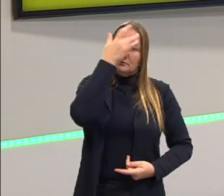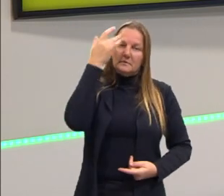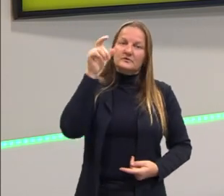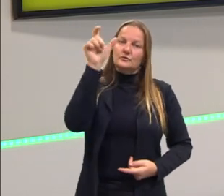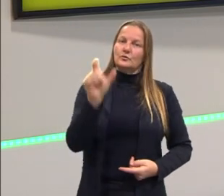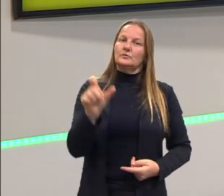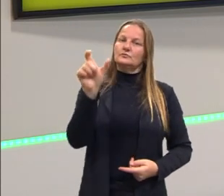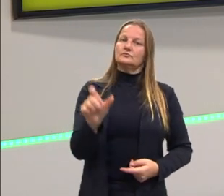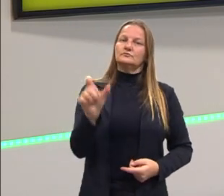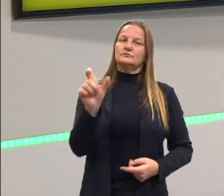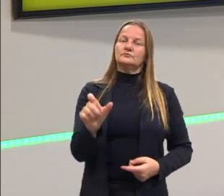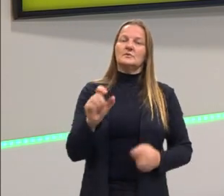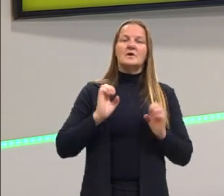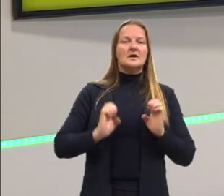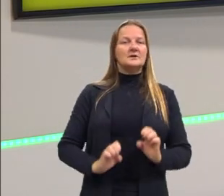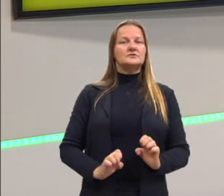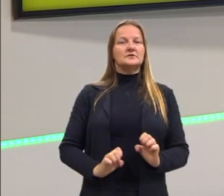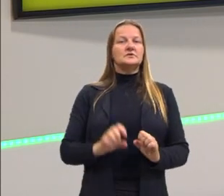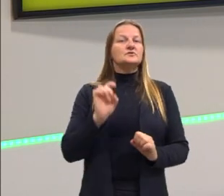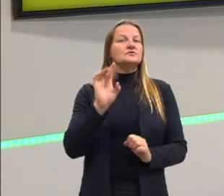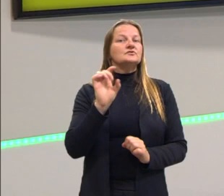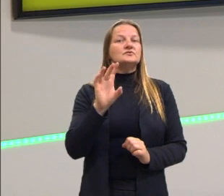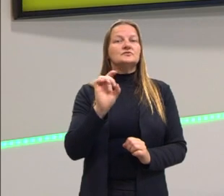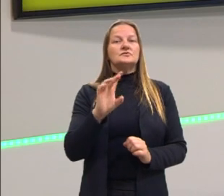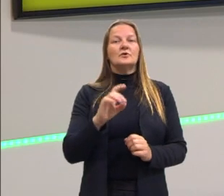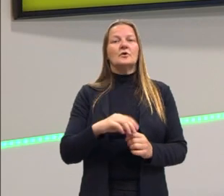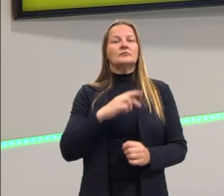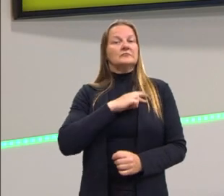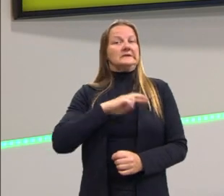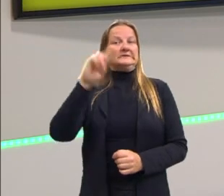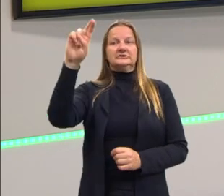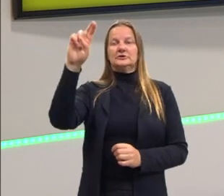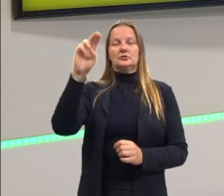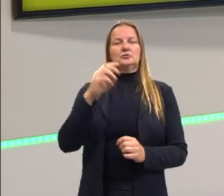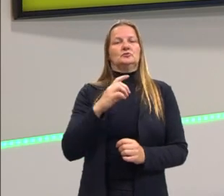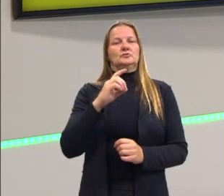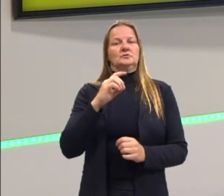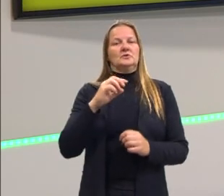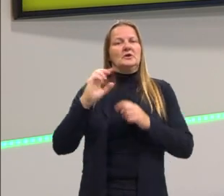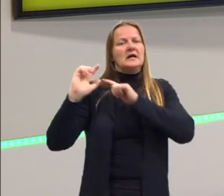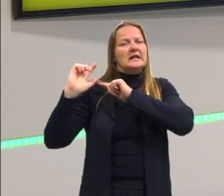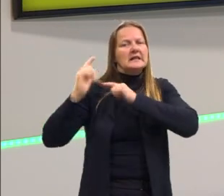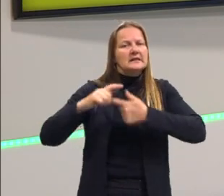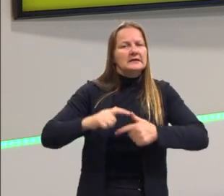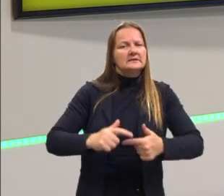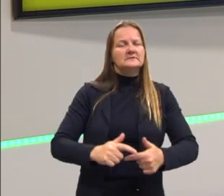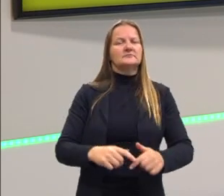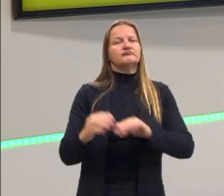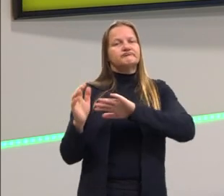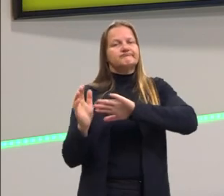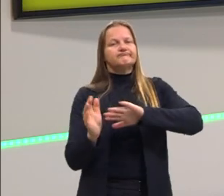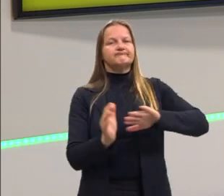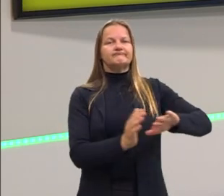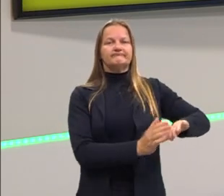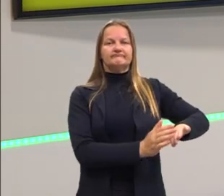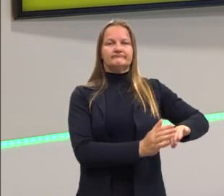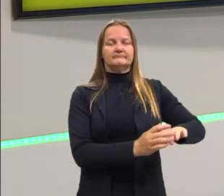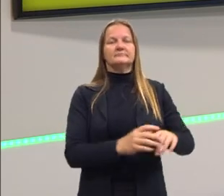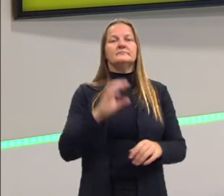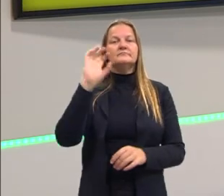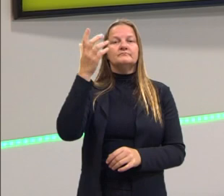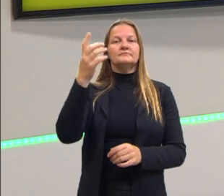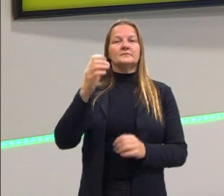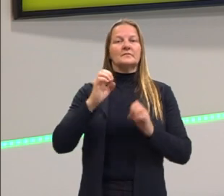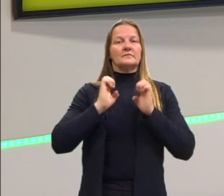éticas, não se baseiam mais na religião, nas tradições, mas sim as tomadas, ou a tomada de decisão,